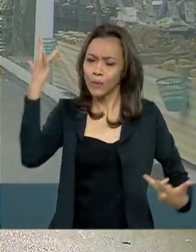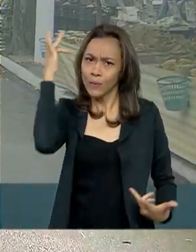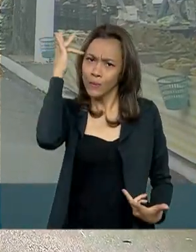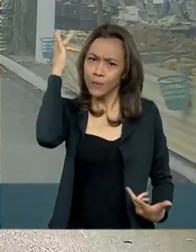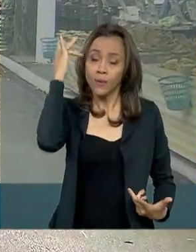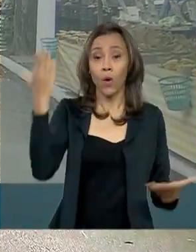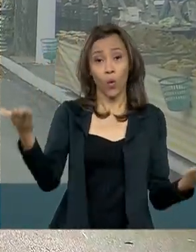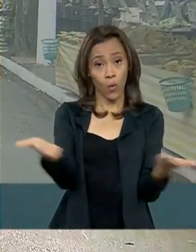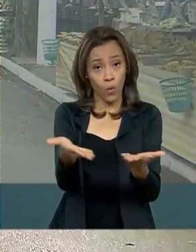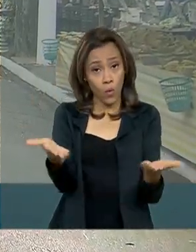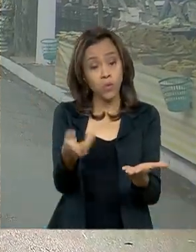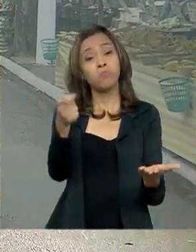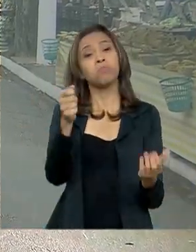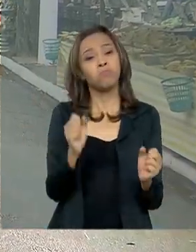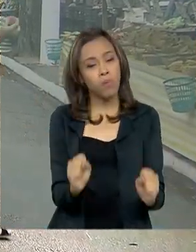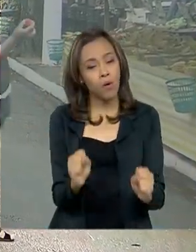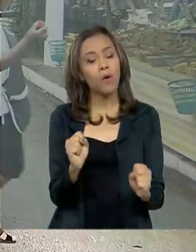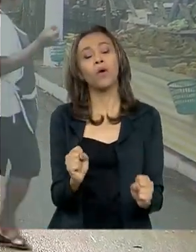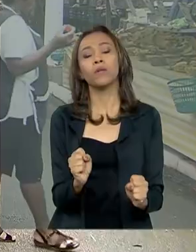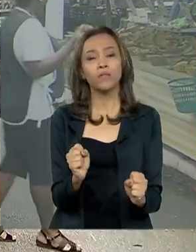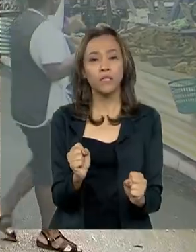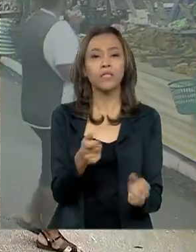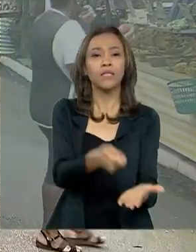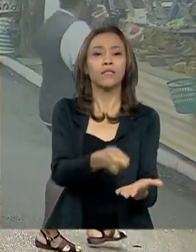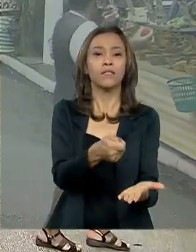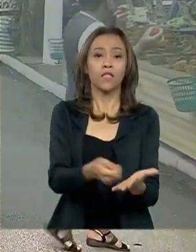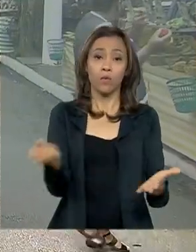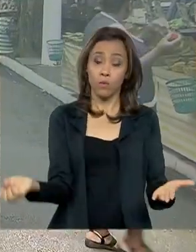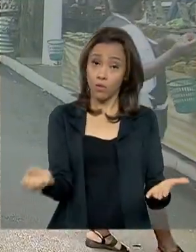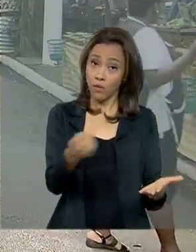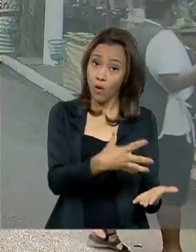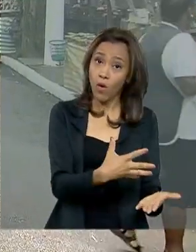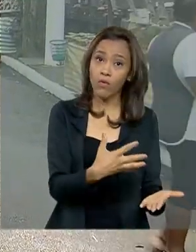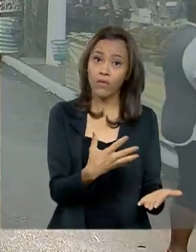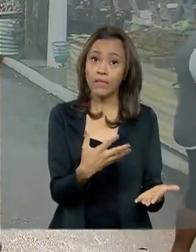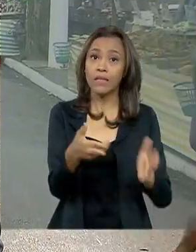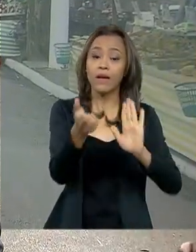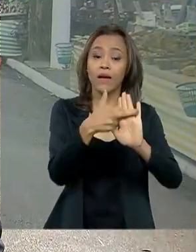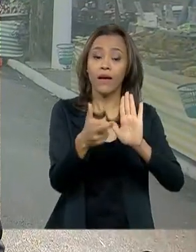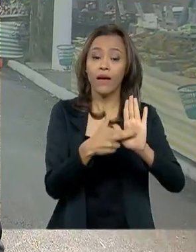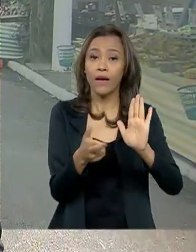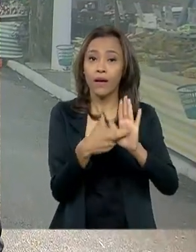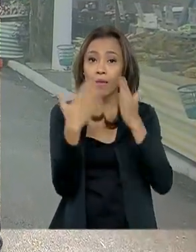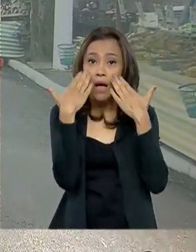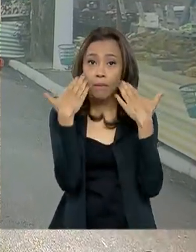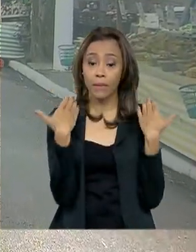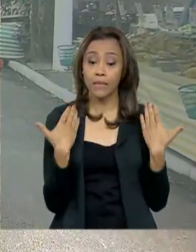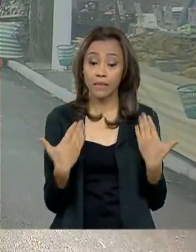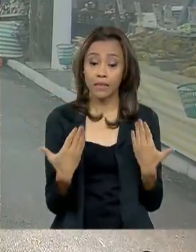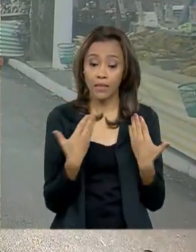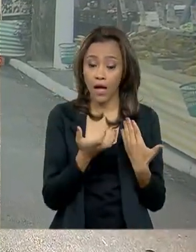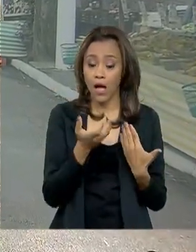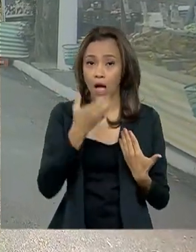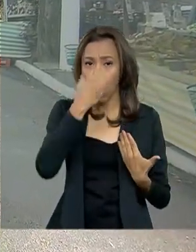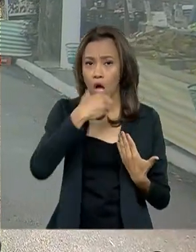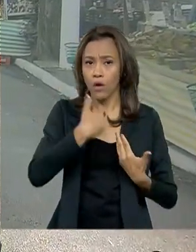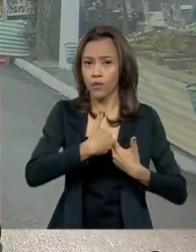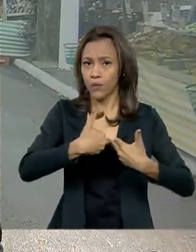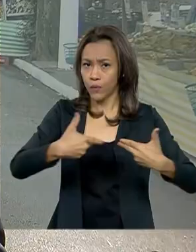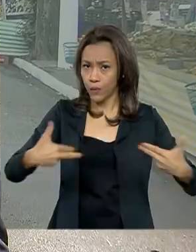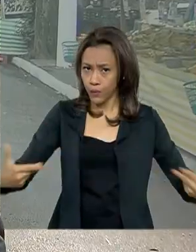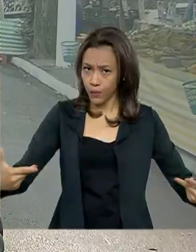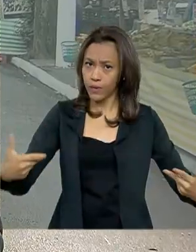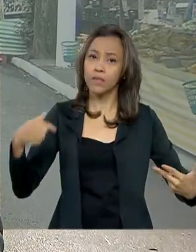ele já pode exigir um novo padrão para a apresentação das frutas, que foi estabelecido pelo CEA GESP, a central de